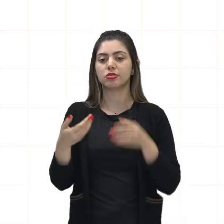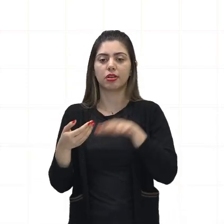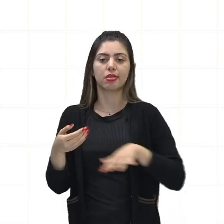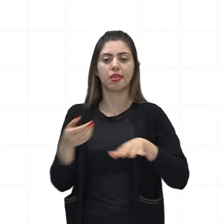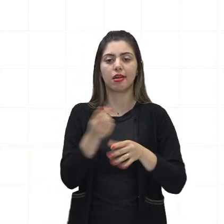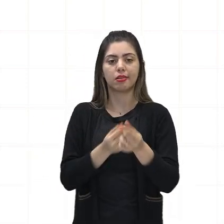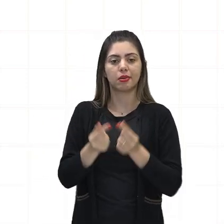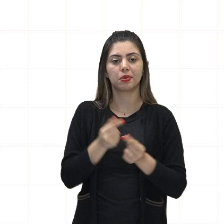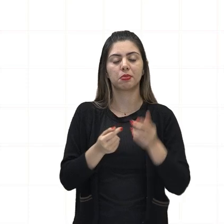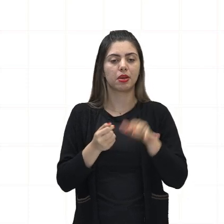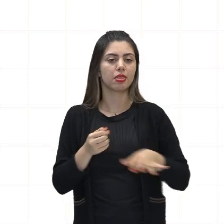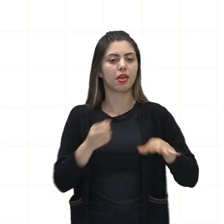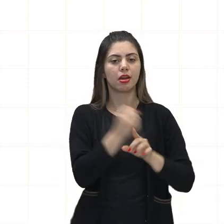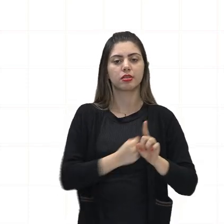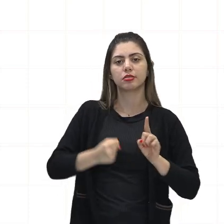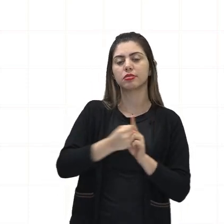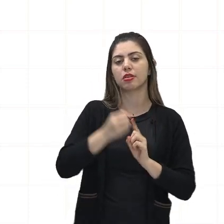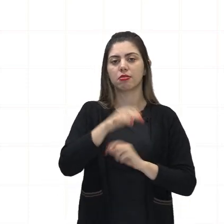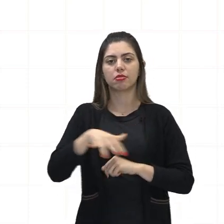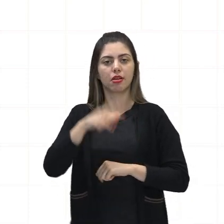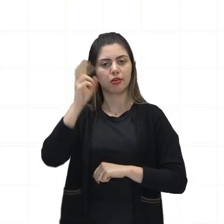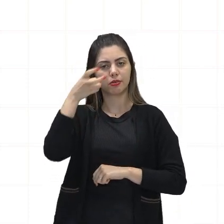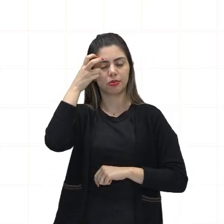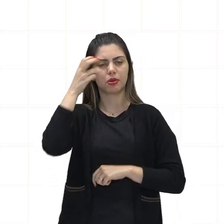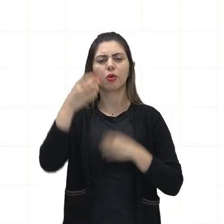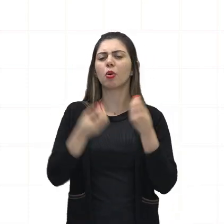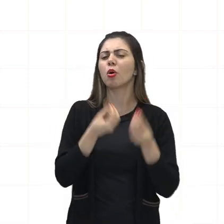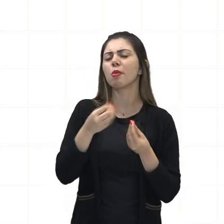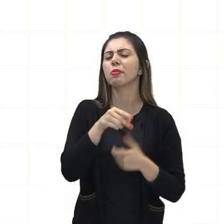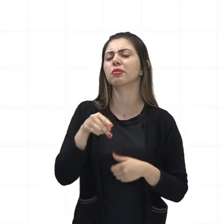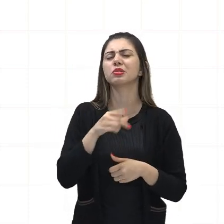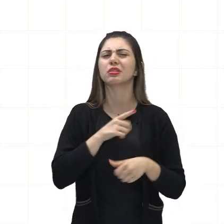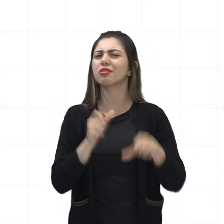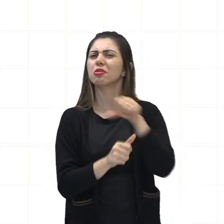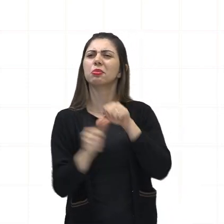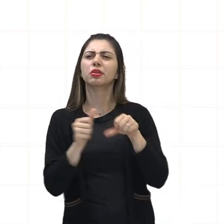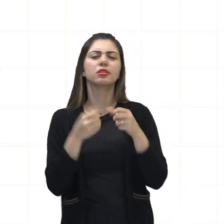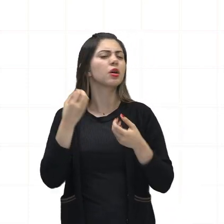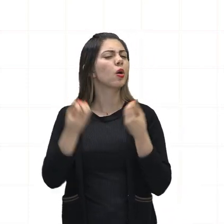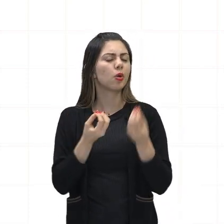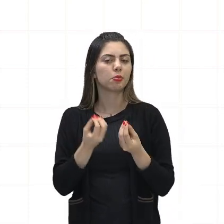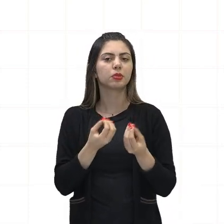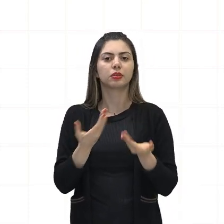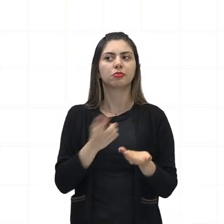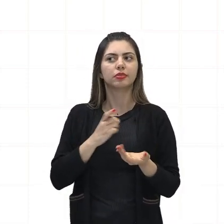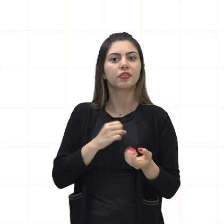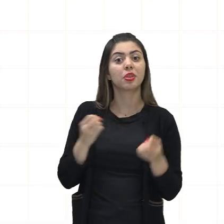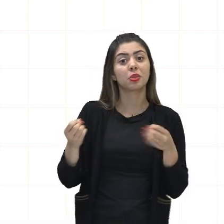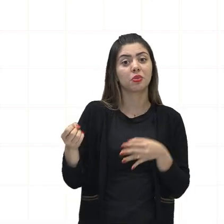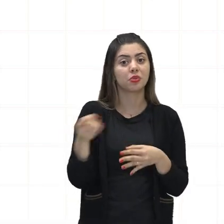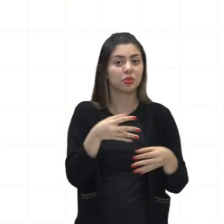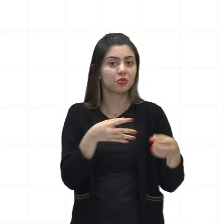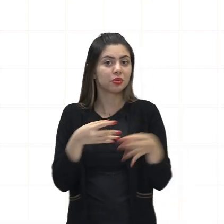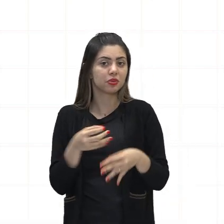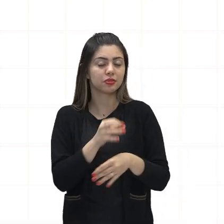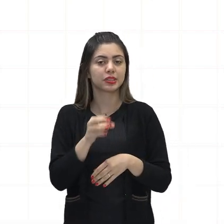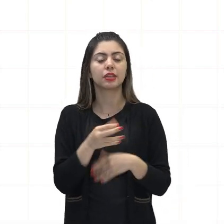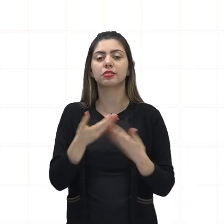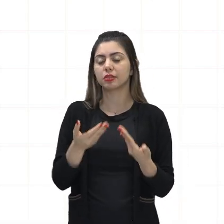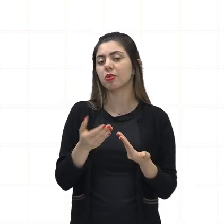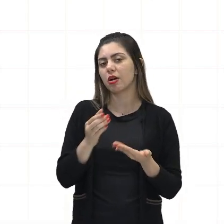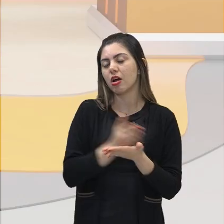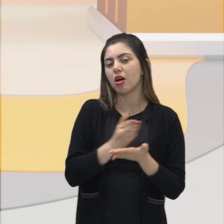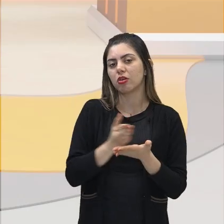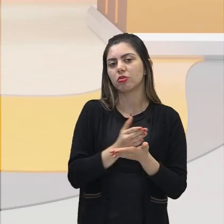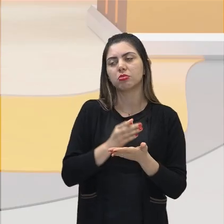e culturais. Como assim, professor? Mudanças, transformações? A quer dizer que coisas novas surgiram, algumas, claro,